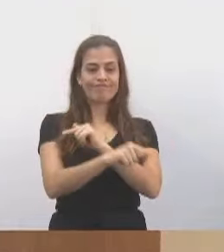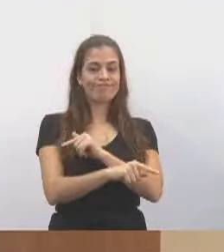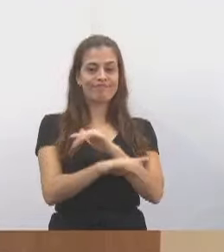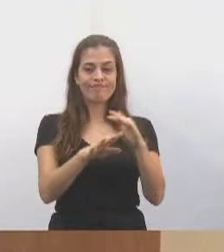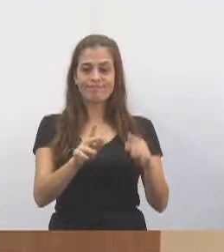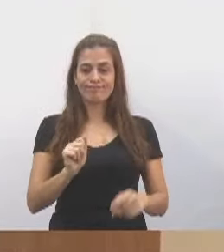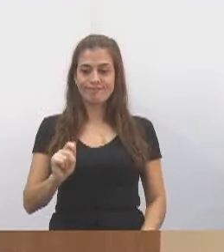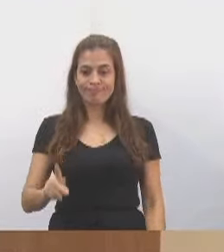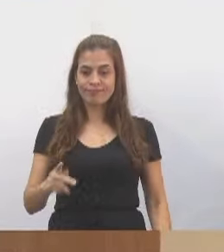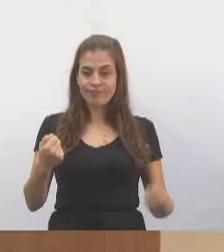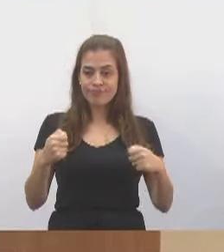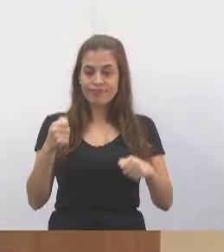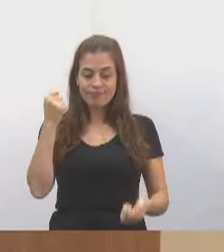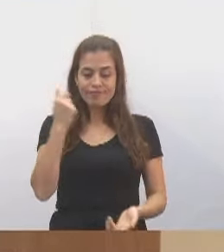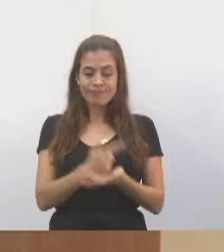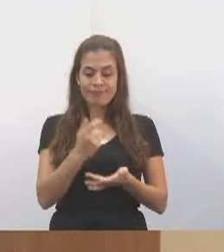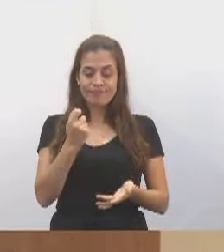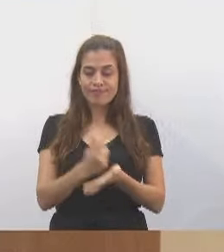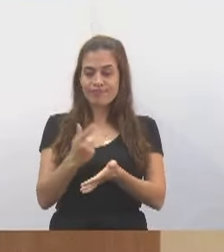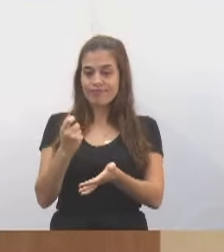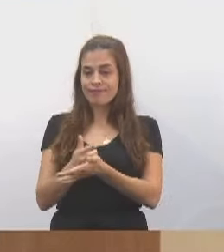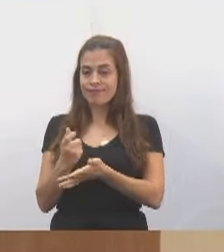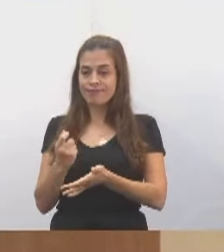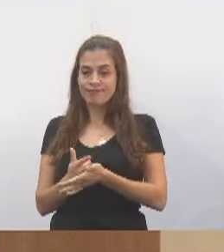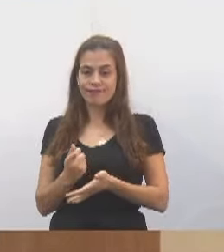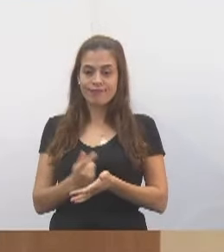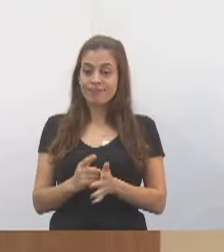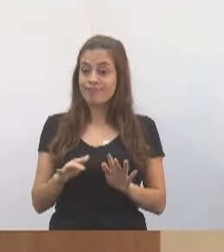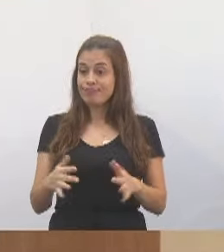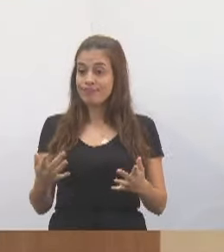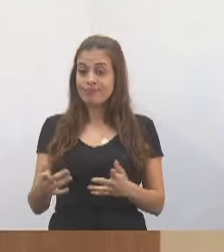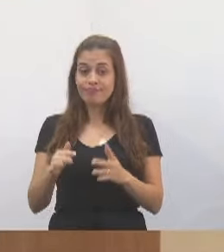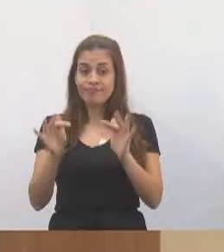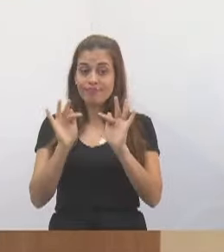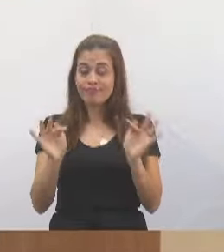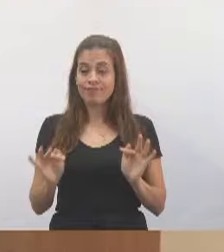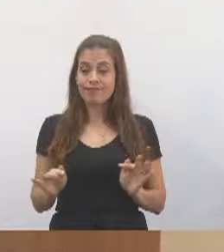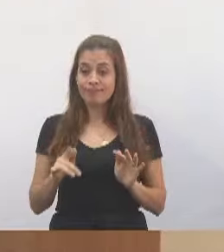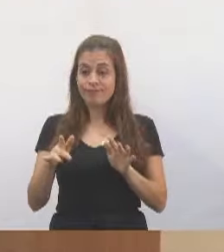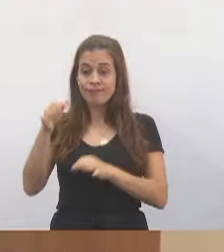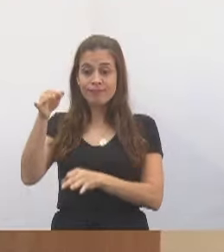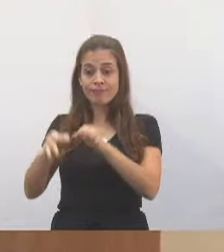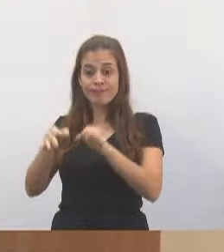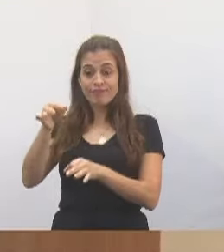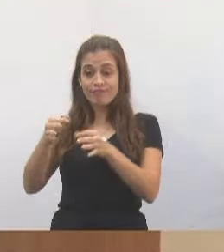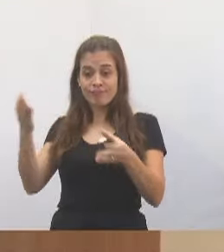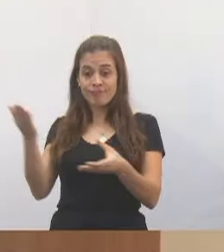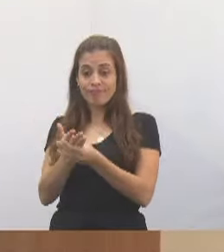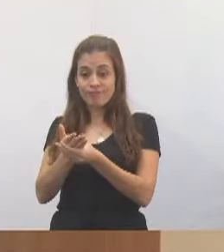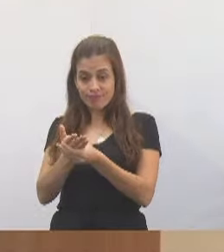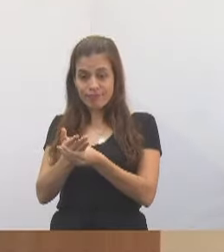aposentado tem que pagar a conta, entrou não contente com a aprovação da lei, entrou na Justiça,